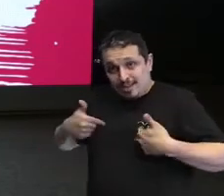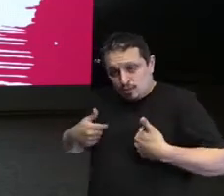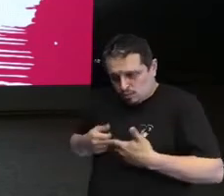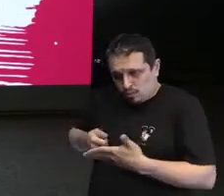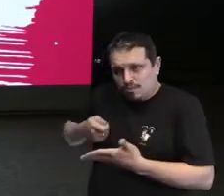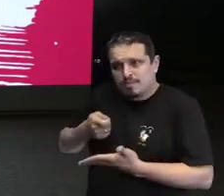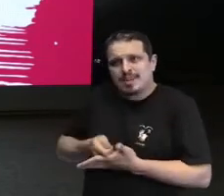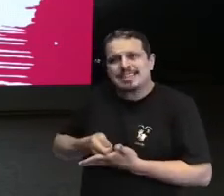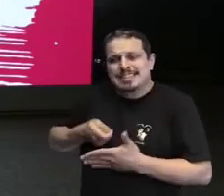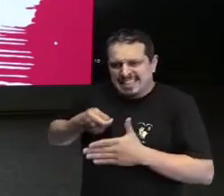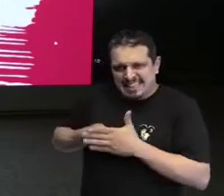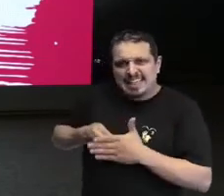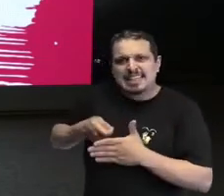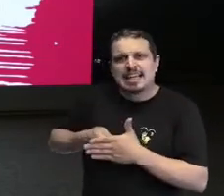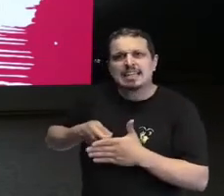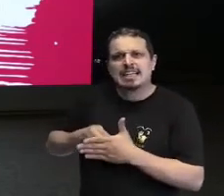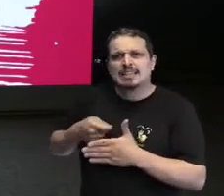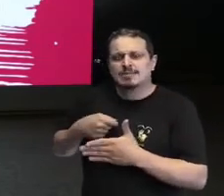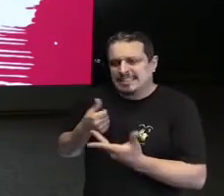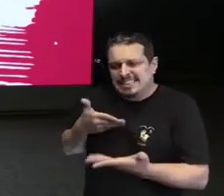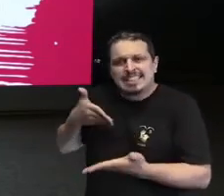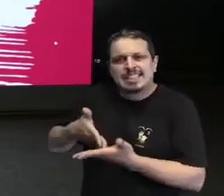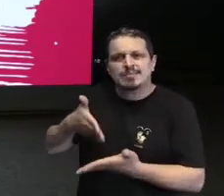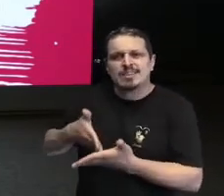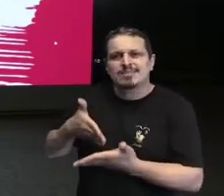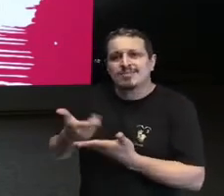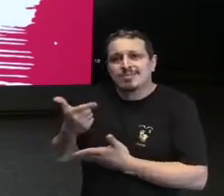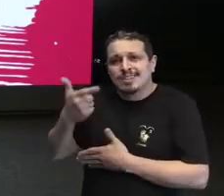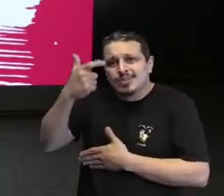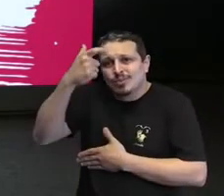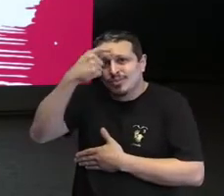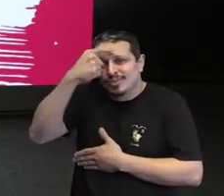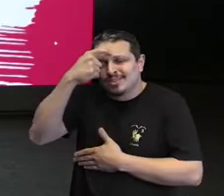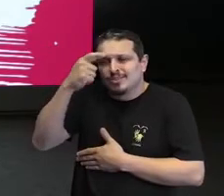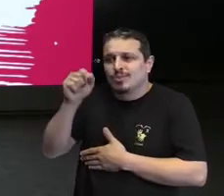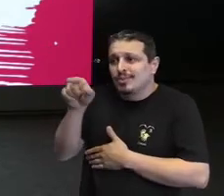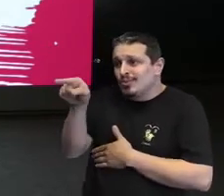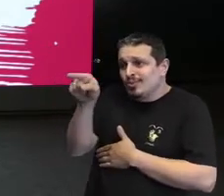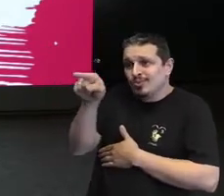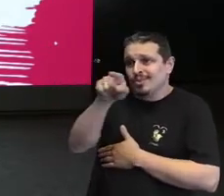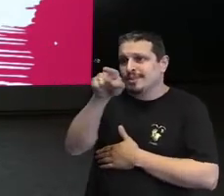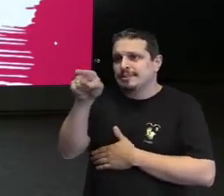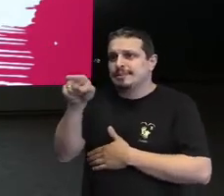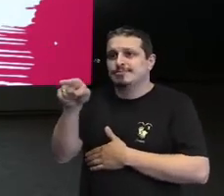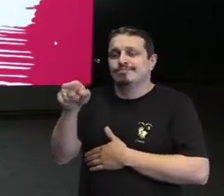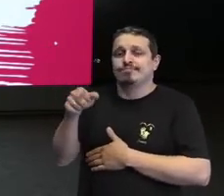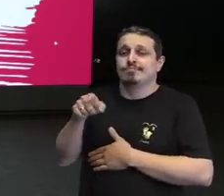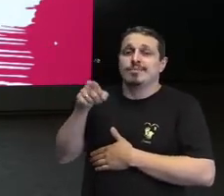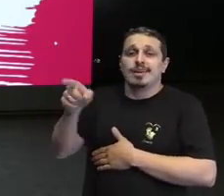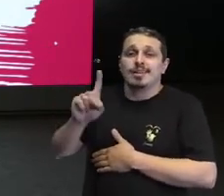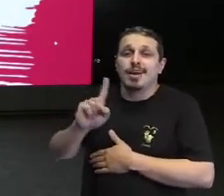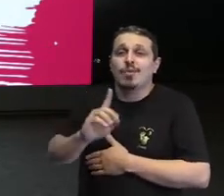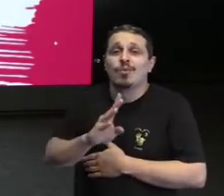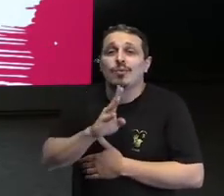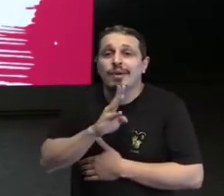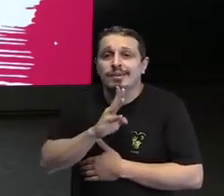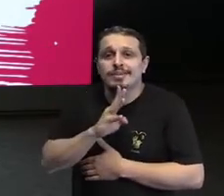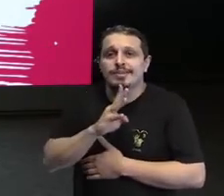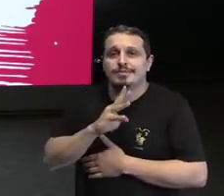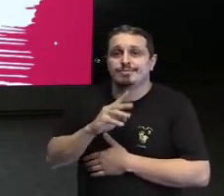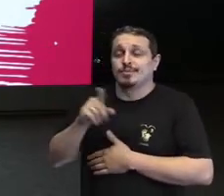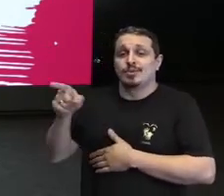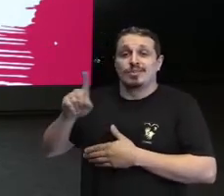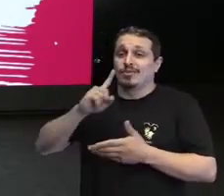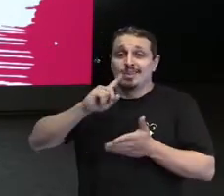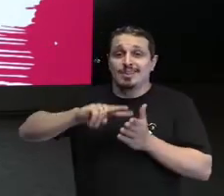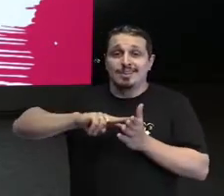As limitações estão na cabeça do outro. Não é porque a gente não conhece ou não sabe como vai ser, isso não significa que